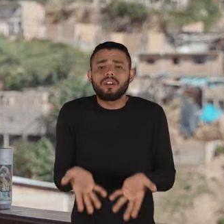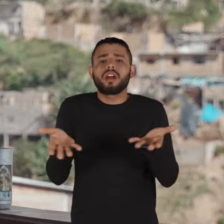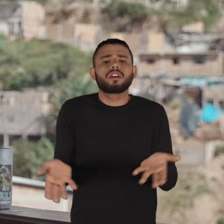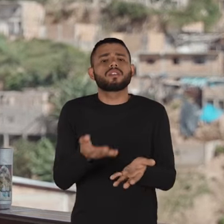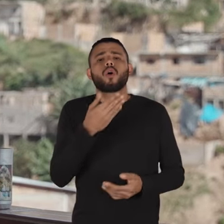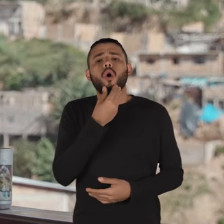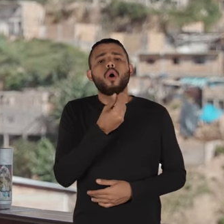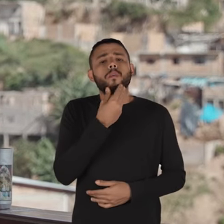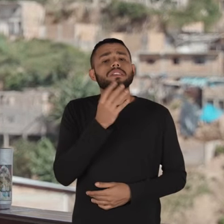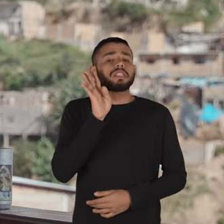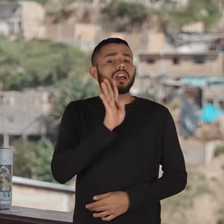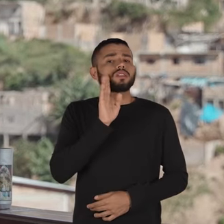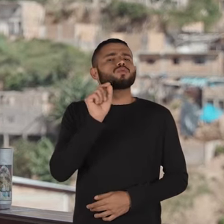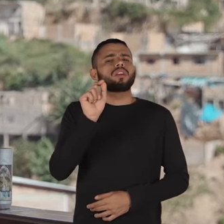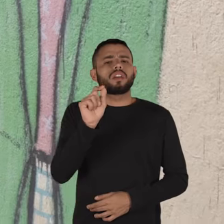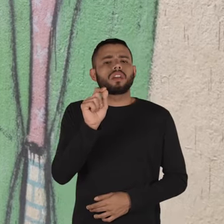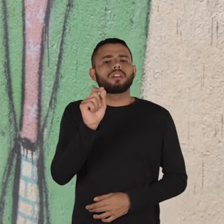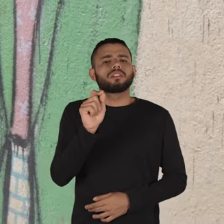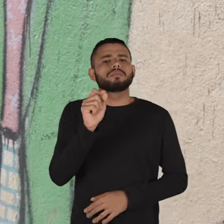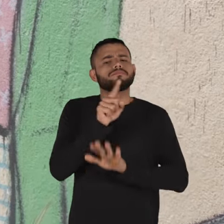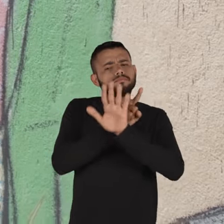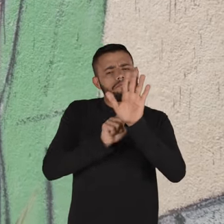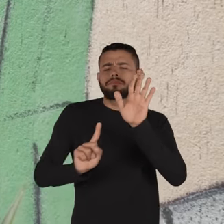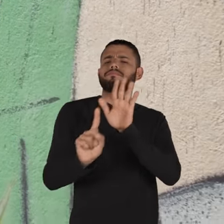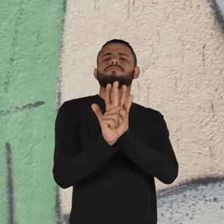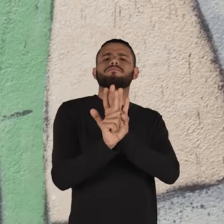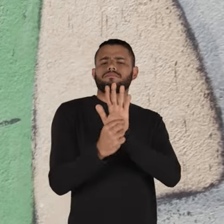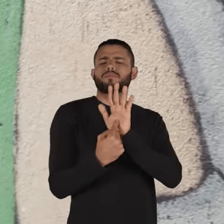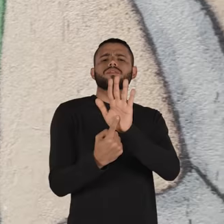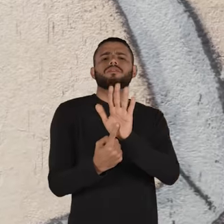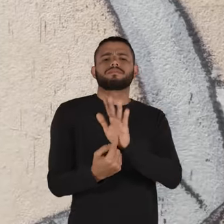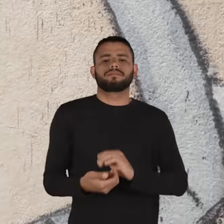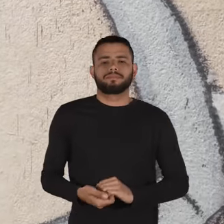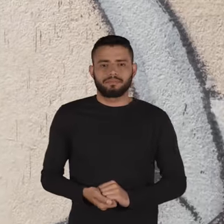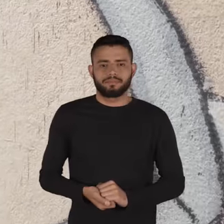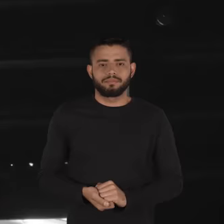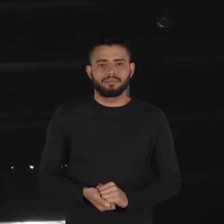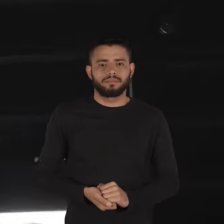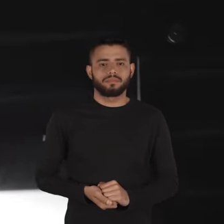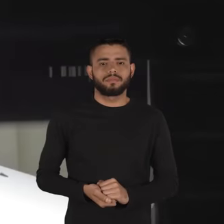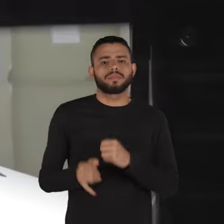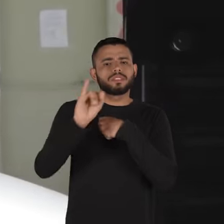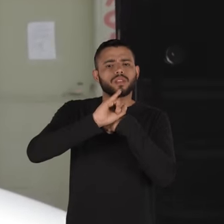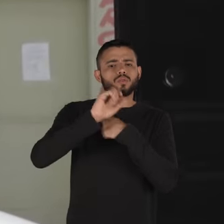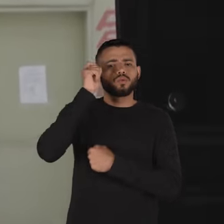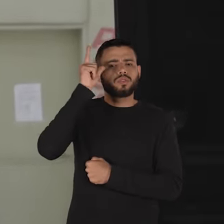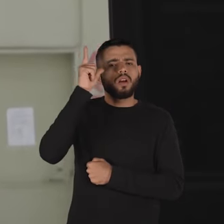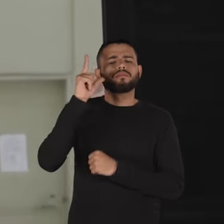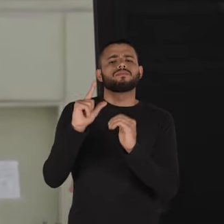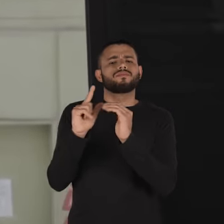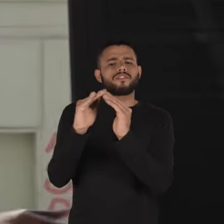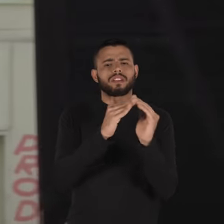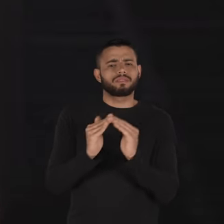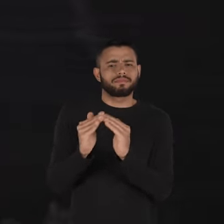incentivando homens legais a protagonizarem. Cadu abre a porta de aço do Centro Cultural